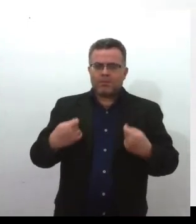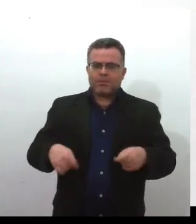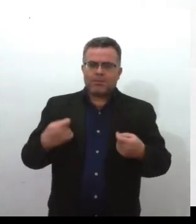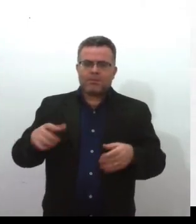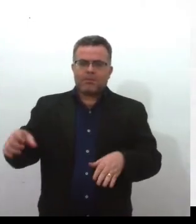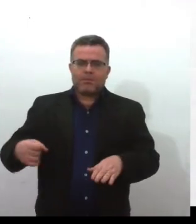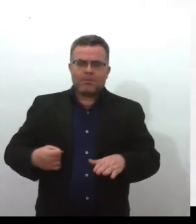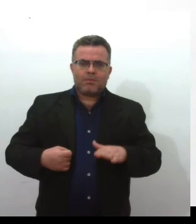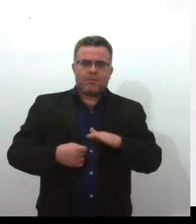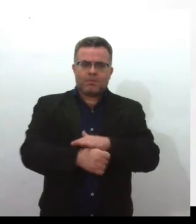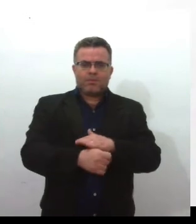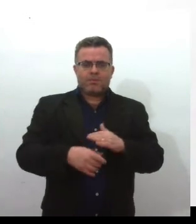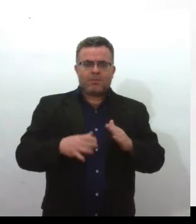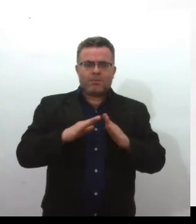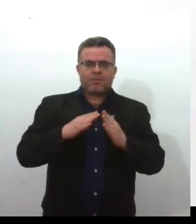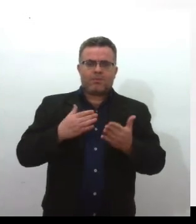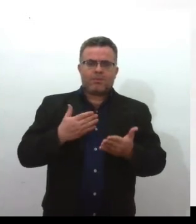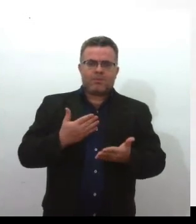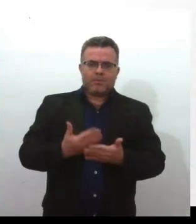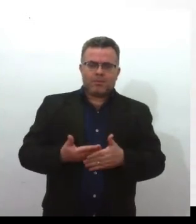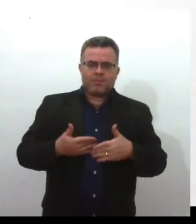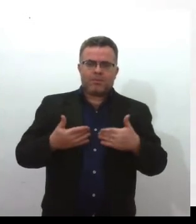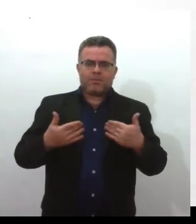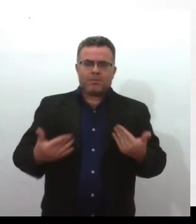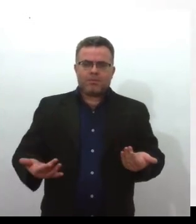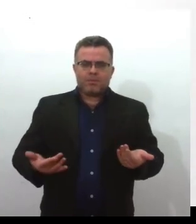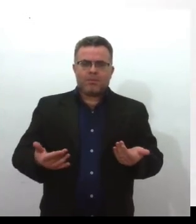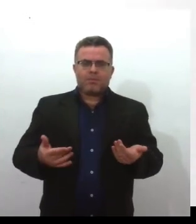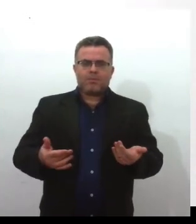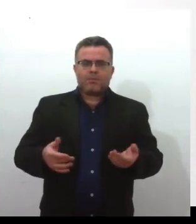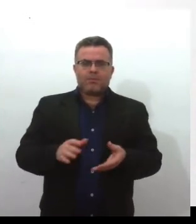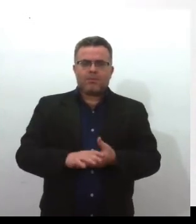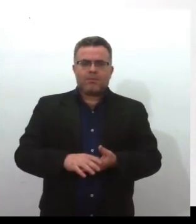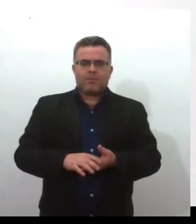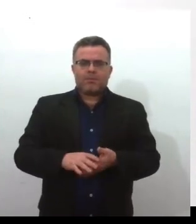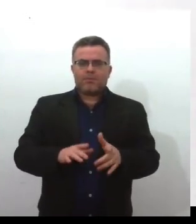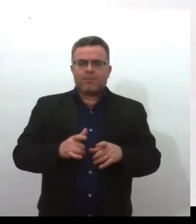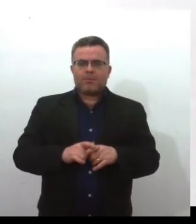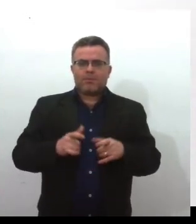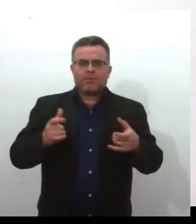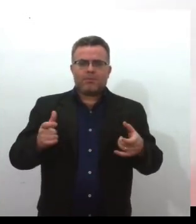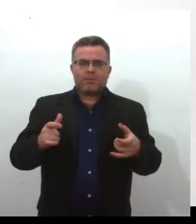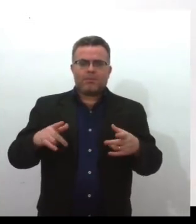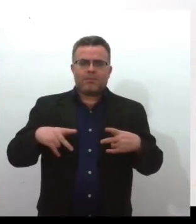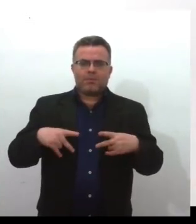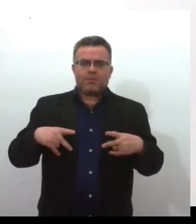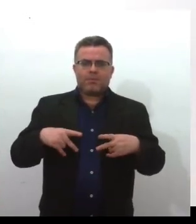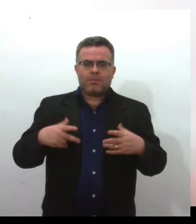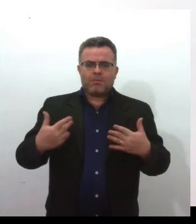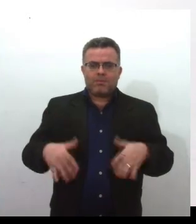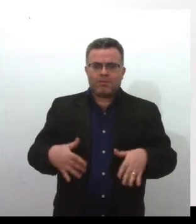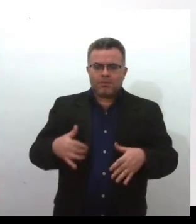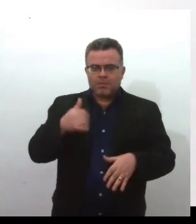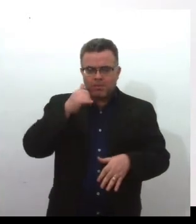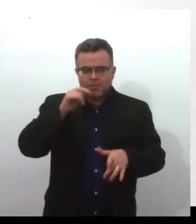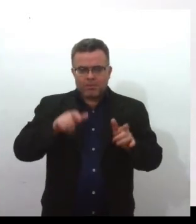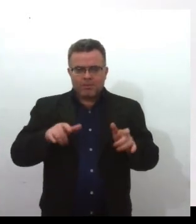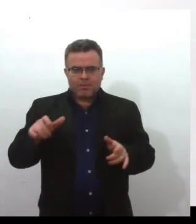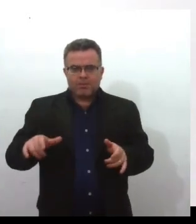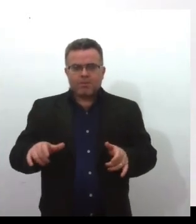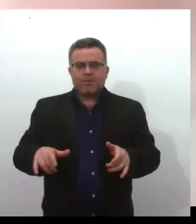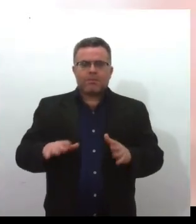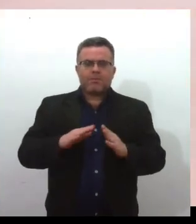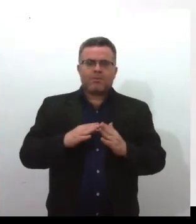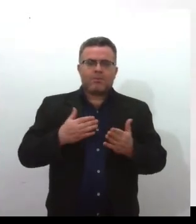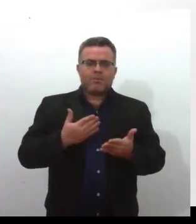nos colégios, até então a maioria eram particulares, que as mulheres da escola feminina, que